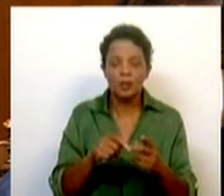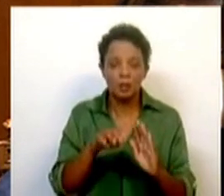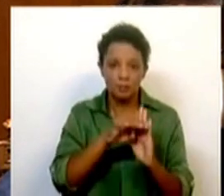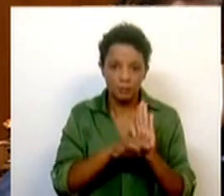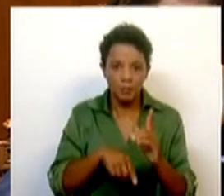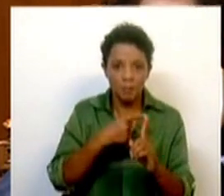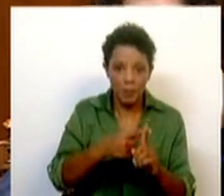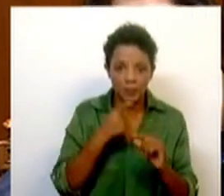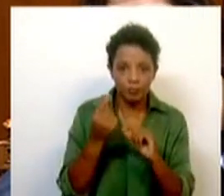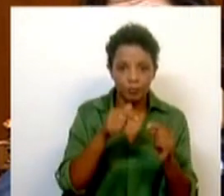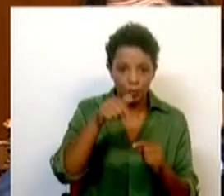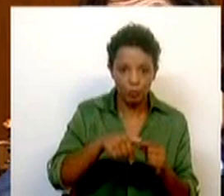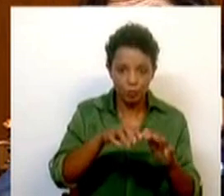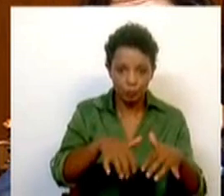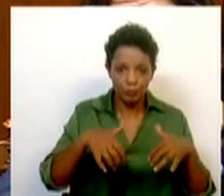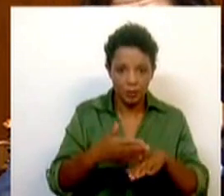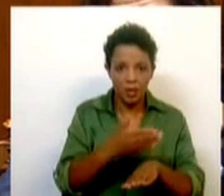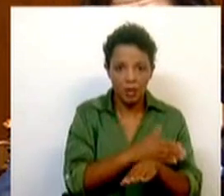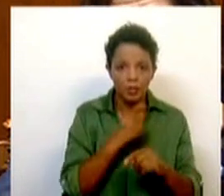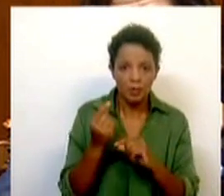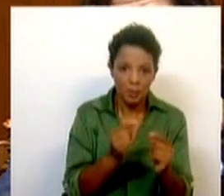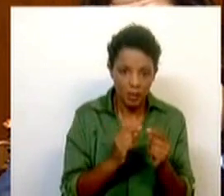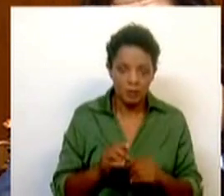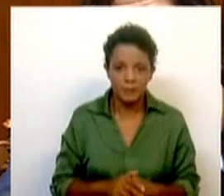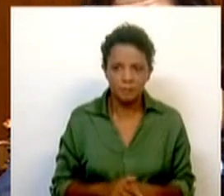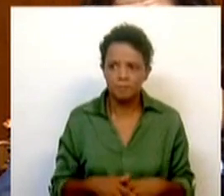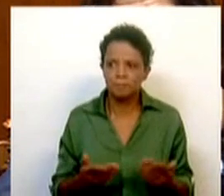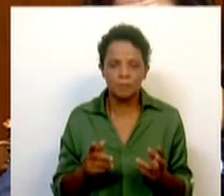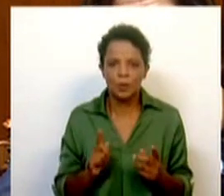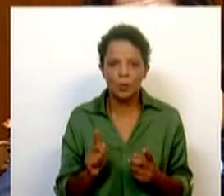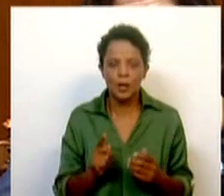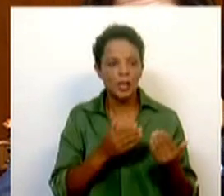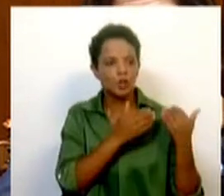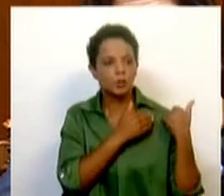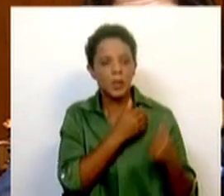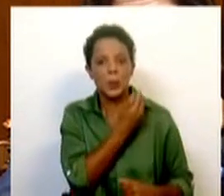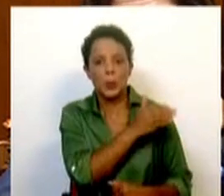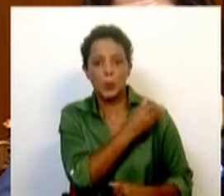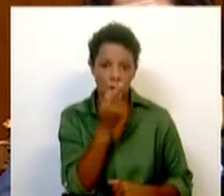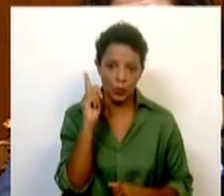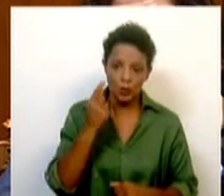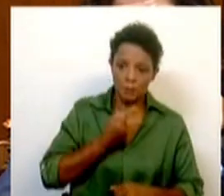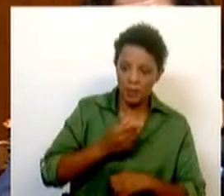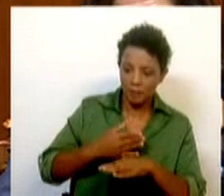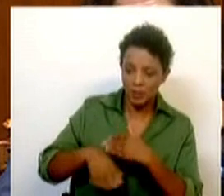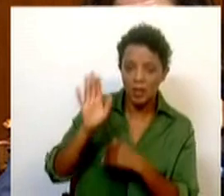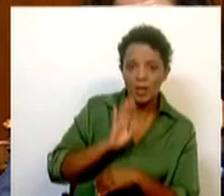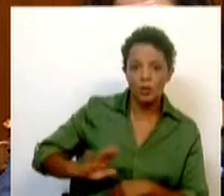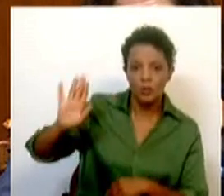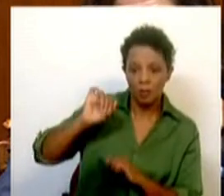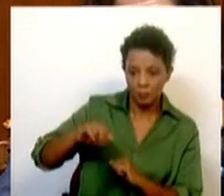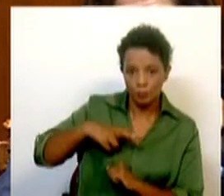habitação, que aqui, aliás, discutiram neste hemiciclo antes deste debate. E, portanto, não se trata de fugir às responsabilidades. Trata-se de fazer o que temos de fazer a nível nacional